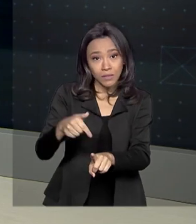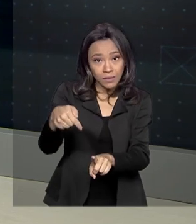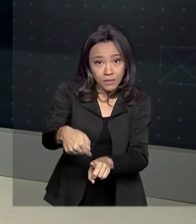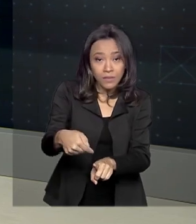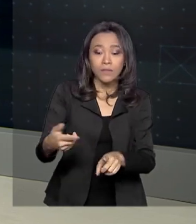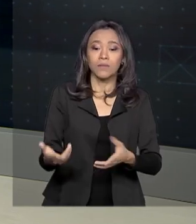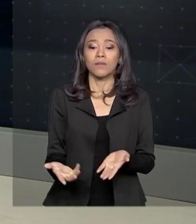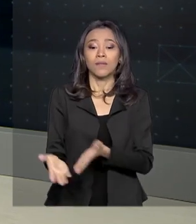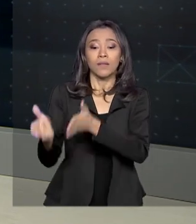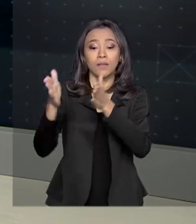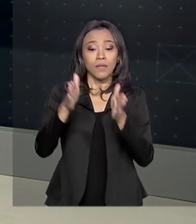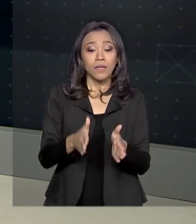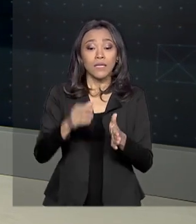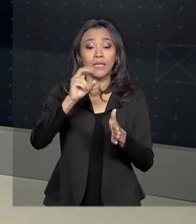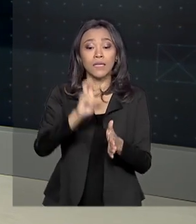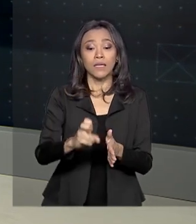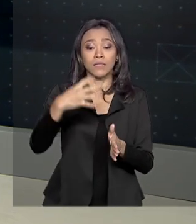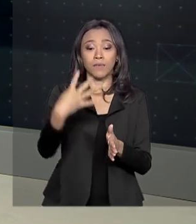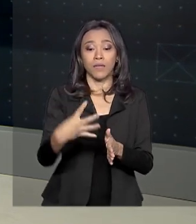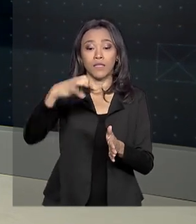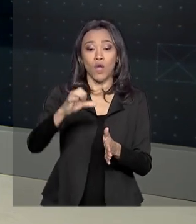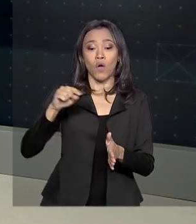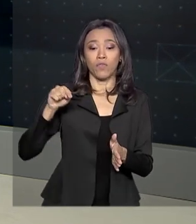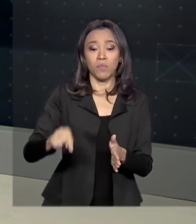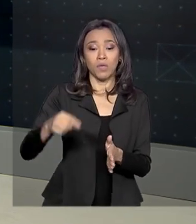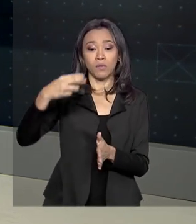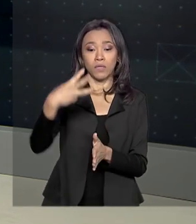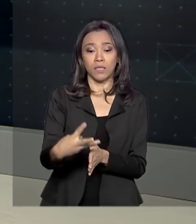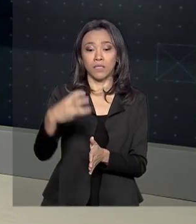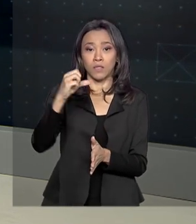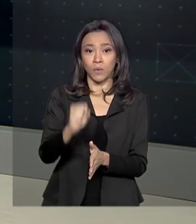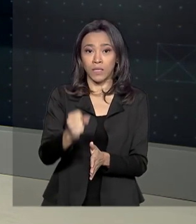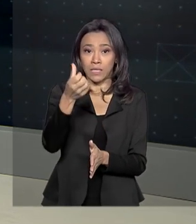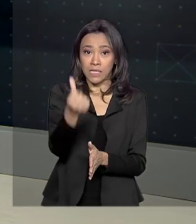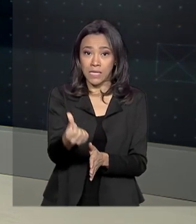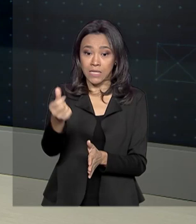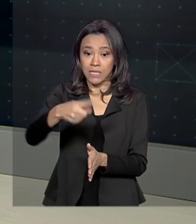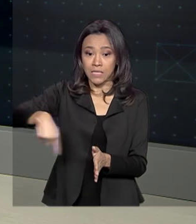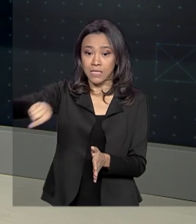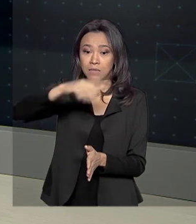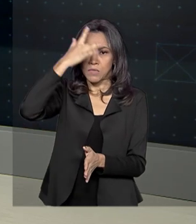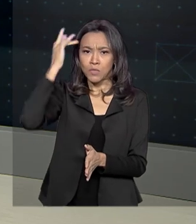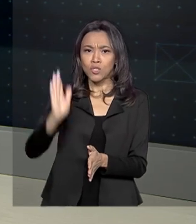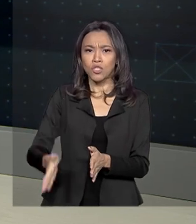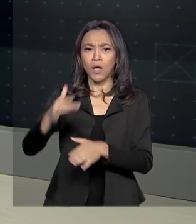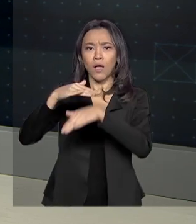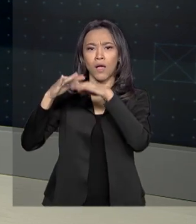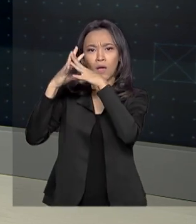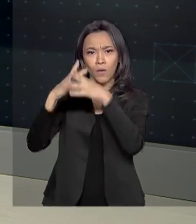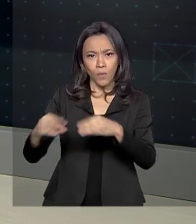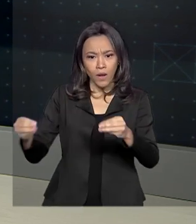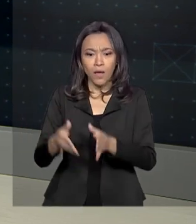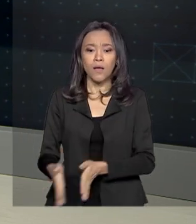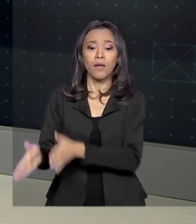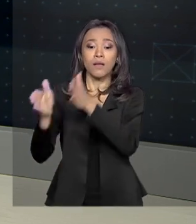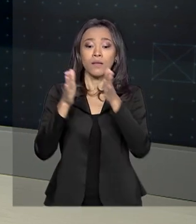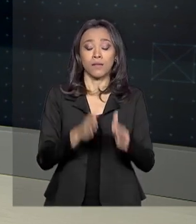E são 549.386 pessoas curadas, enquanto